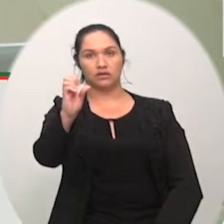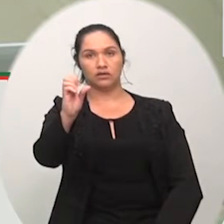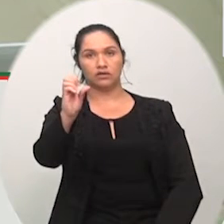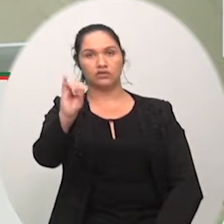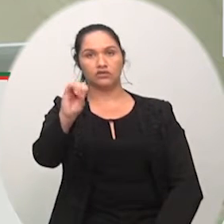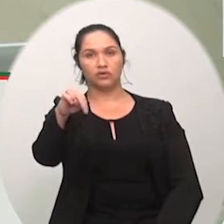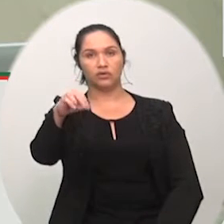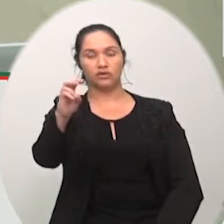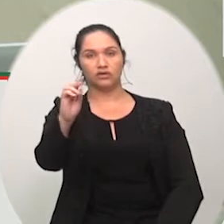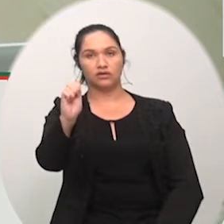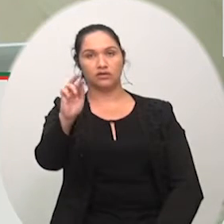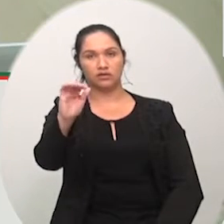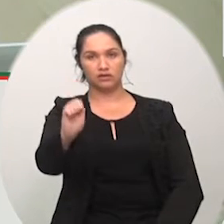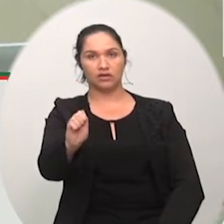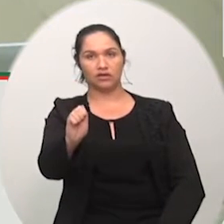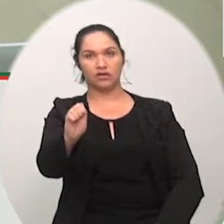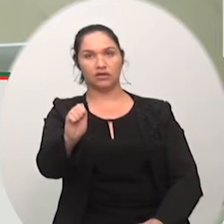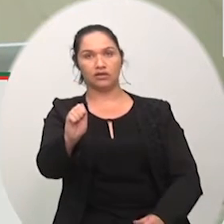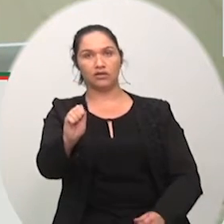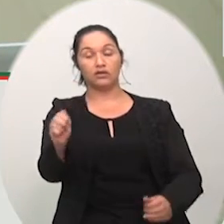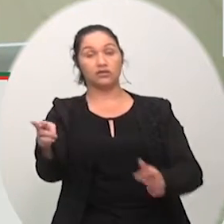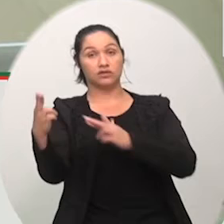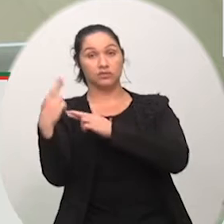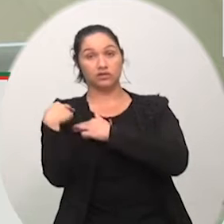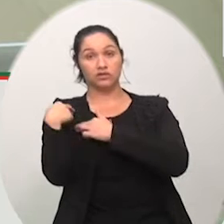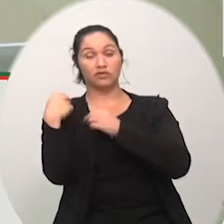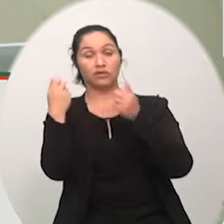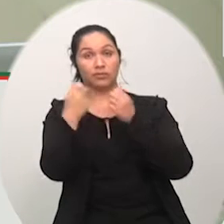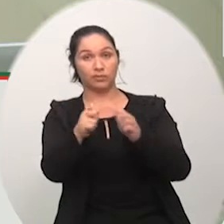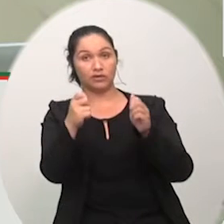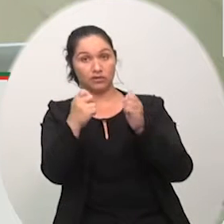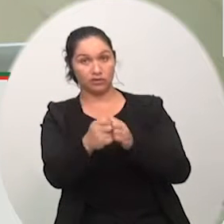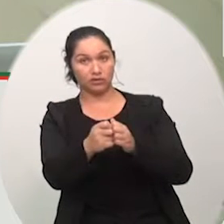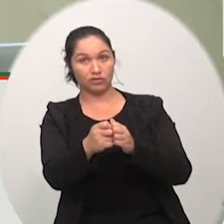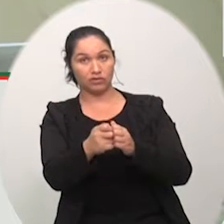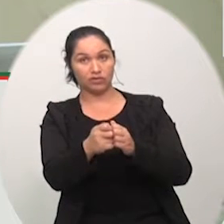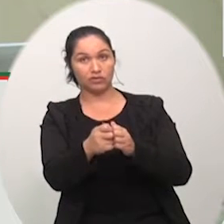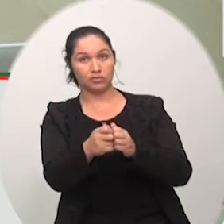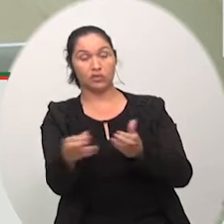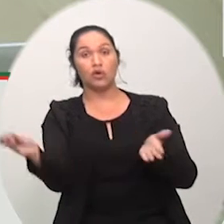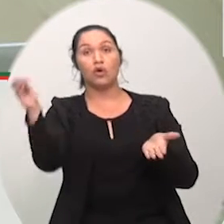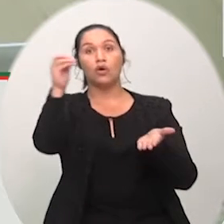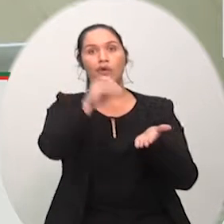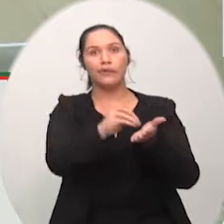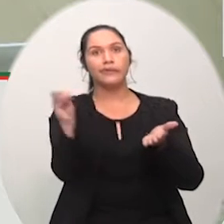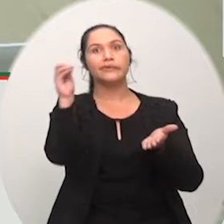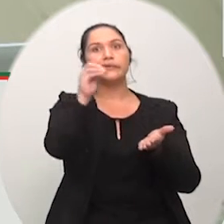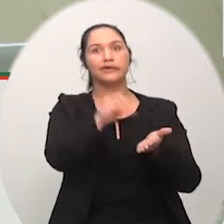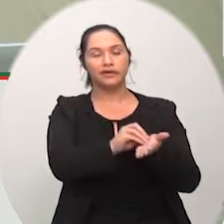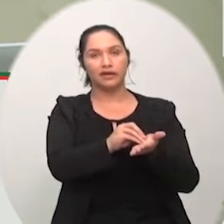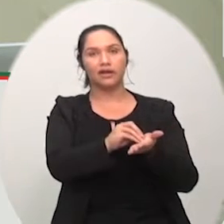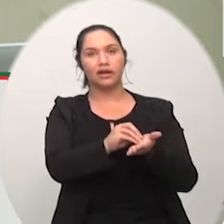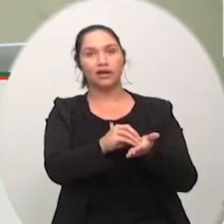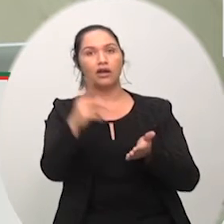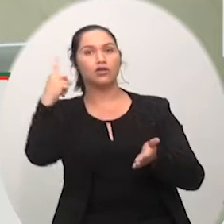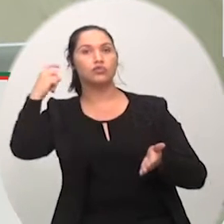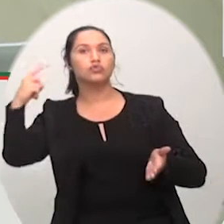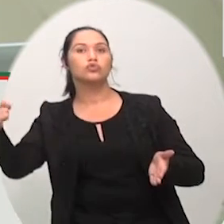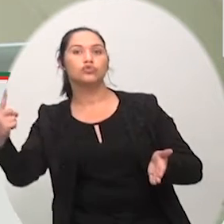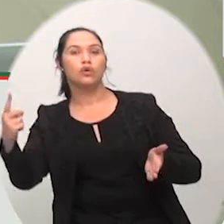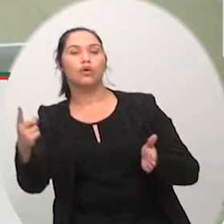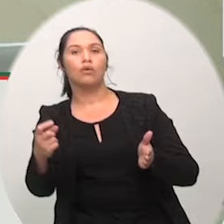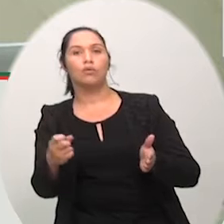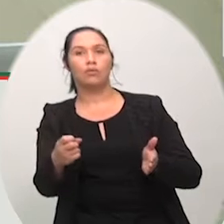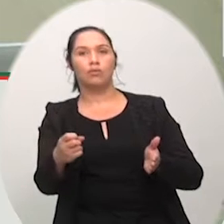instalarem em seus ônibus um dispositivo de alerta sonoro de identificação da linha e da parada a comissão de